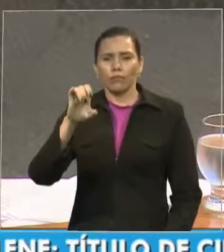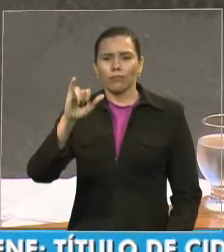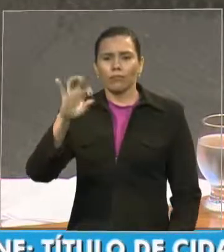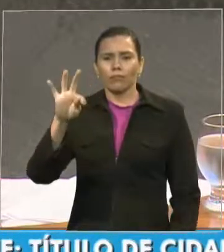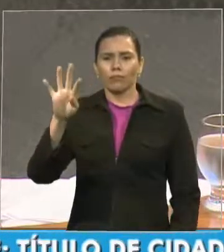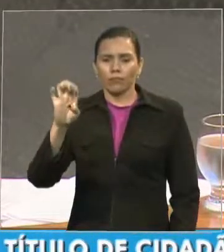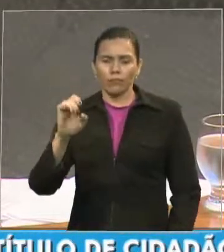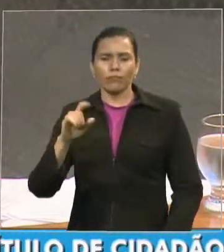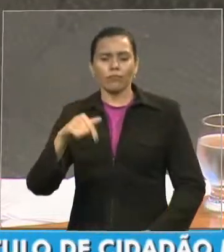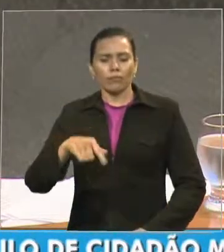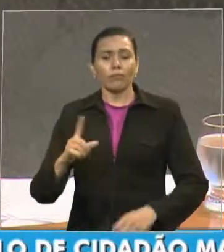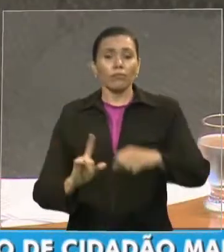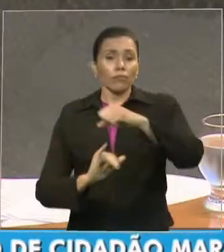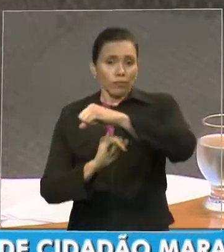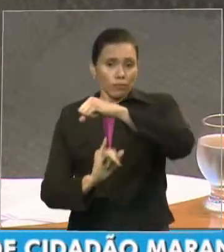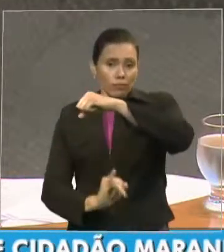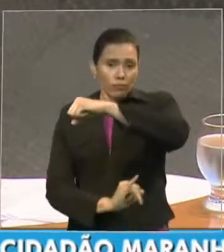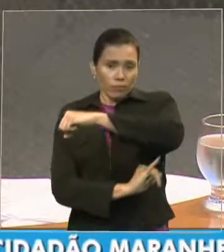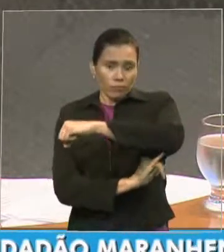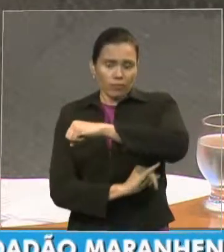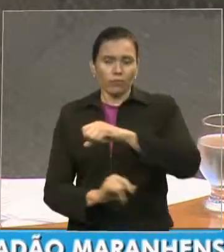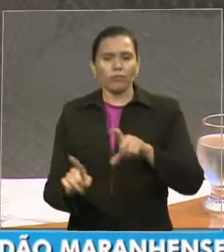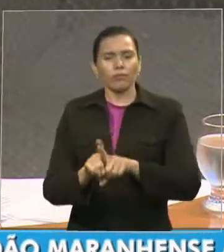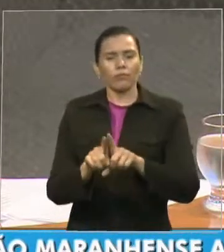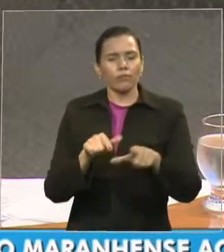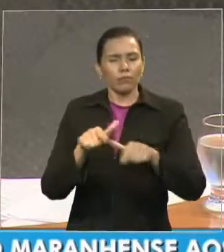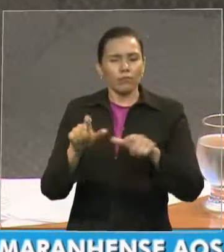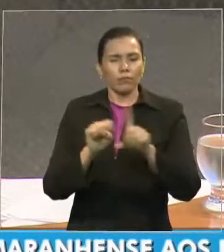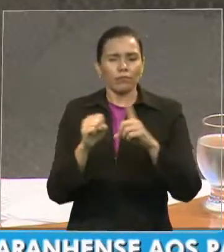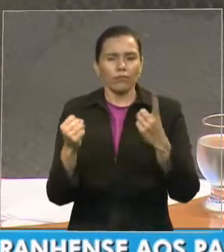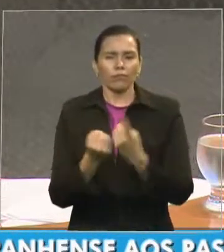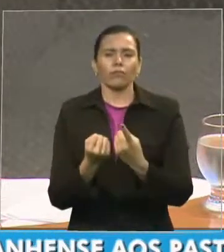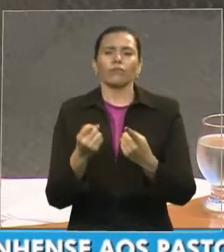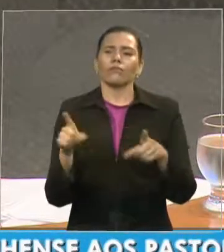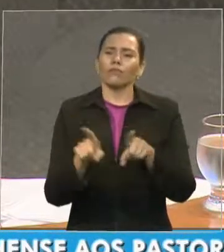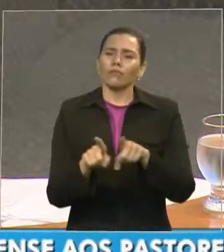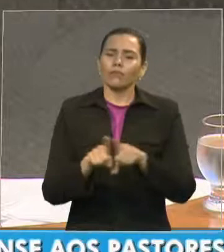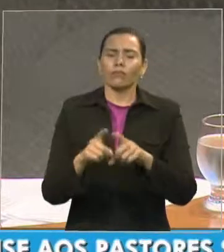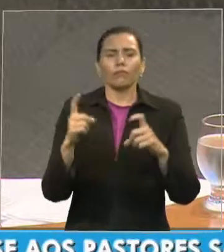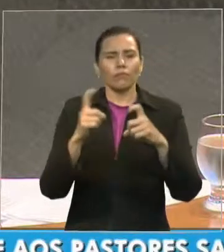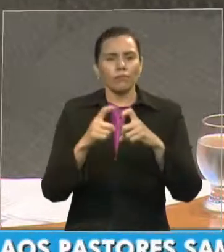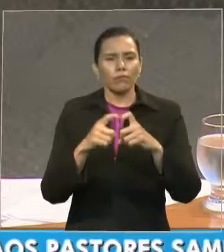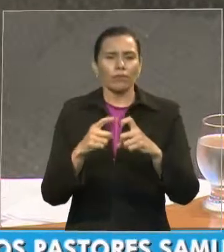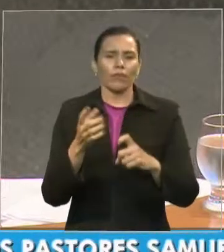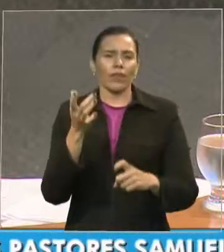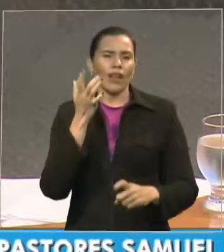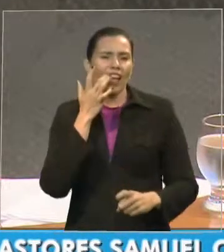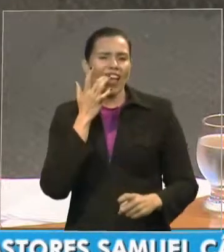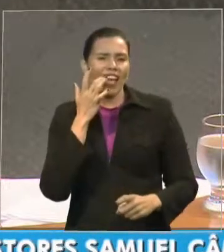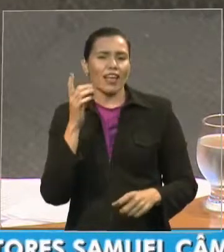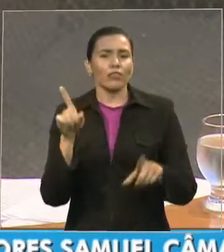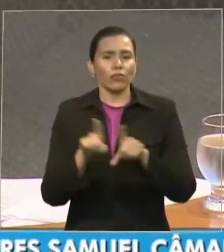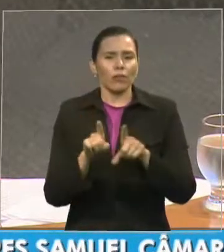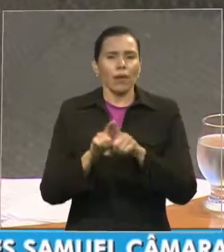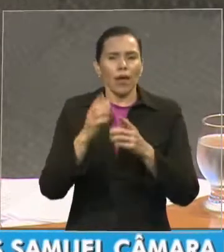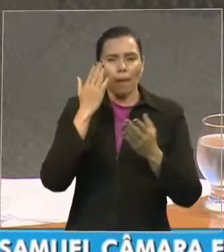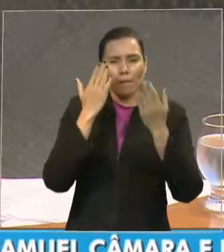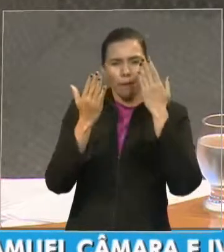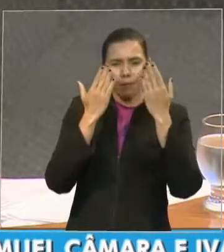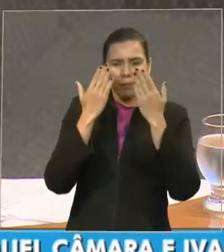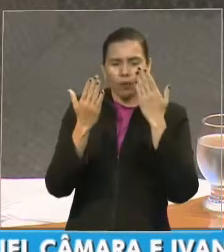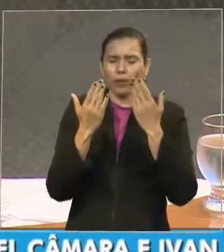De ações sociais, bem como assistência médica, odontológica, atendimento psicológico e